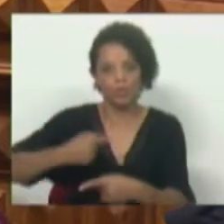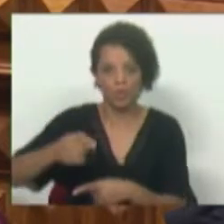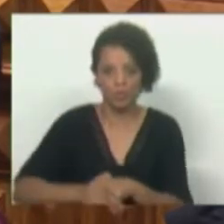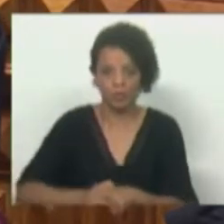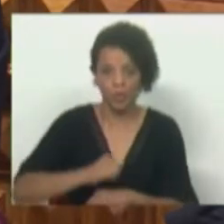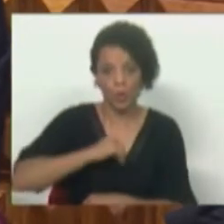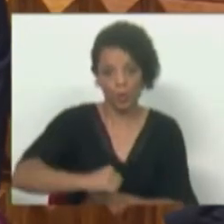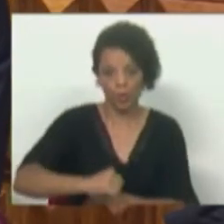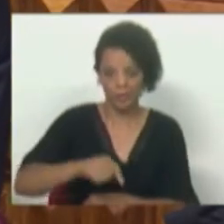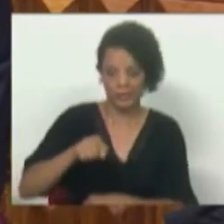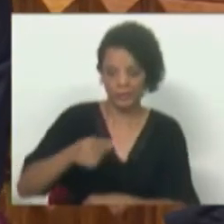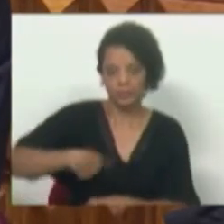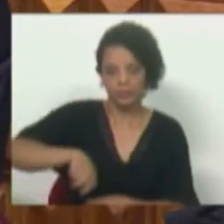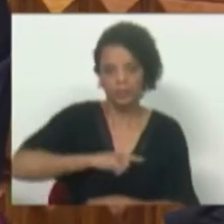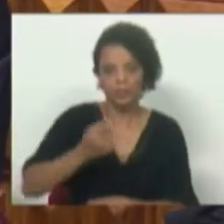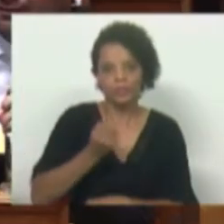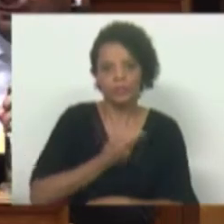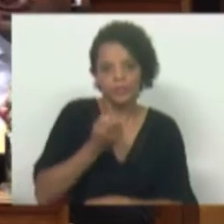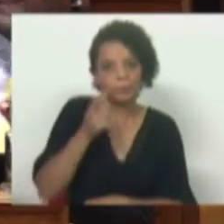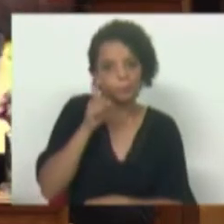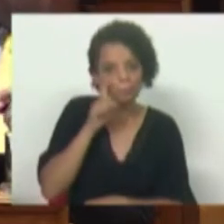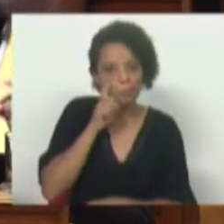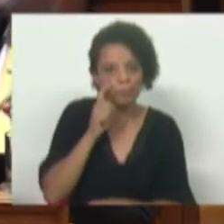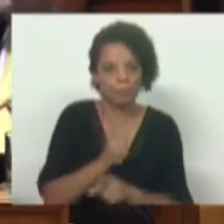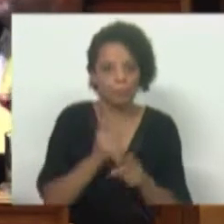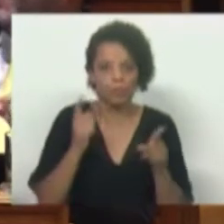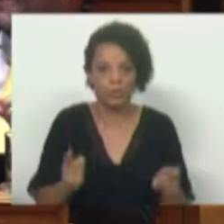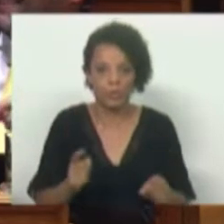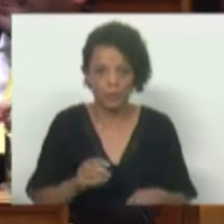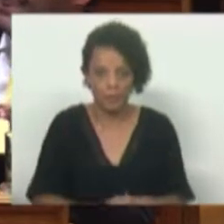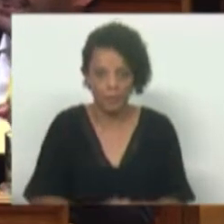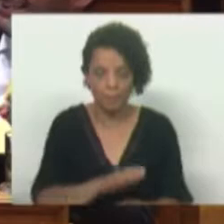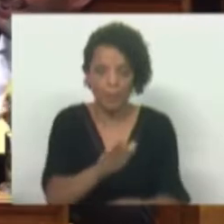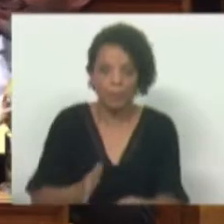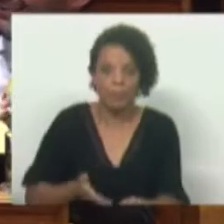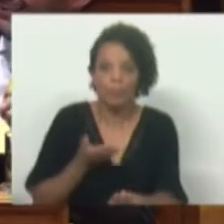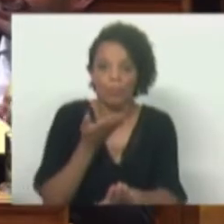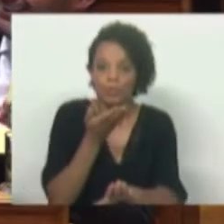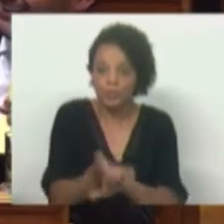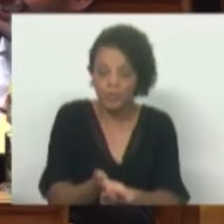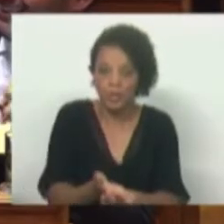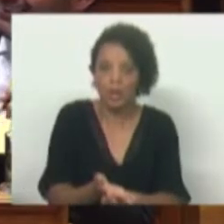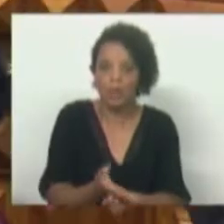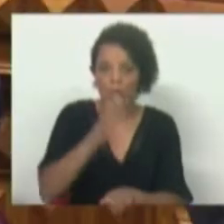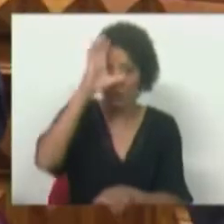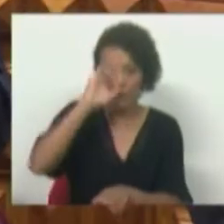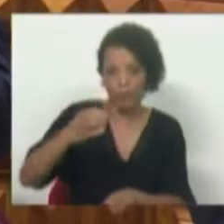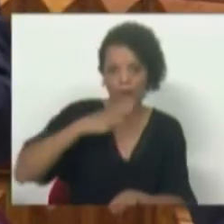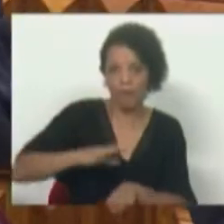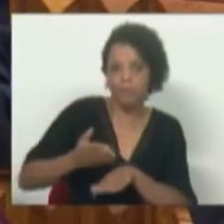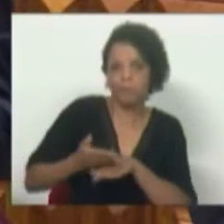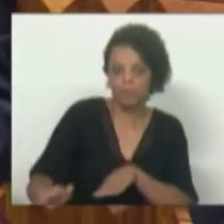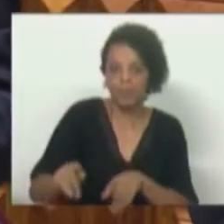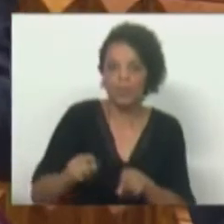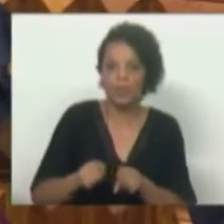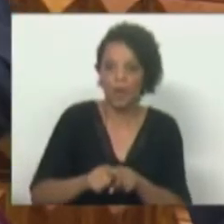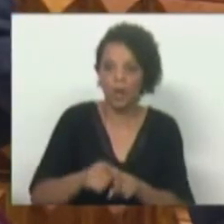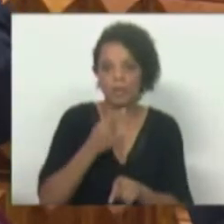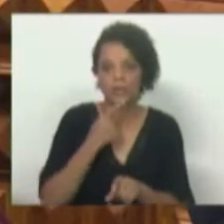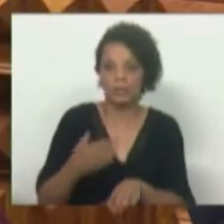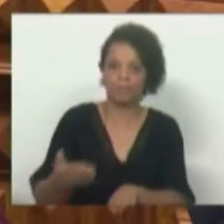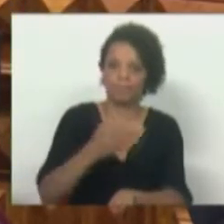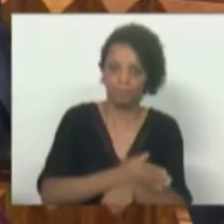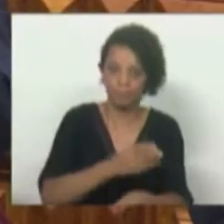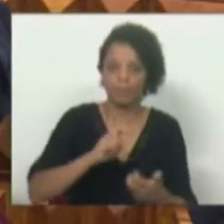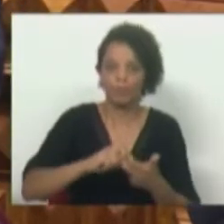é contra esse que nós nos devemos preservar. Porque o taticismo de uma moção de censura como estas é antecipar a possibilidade de